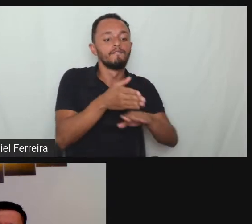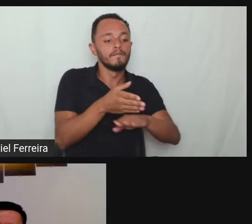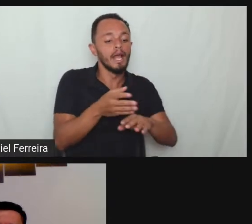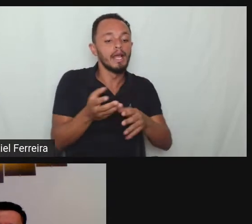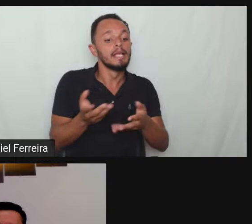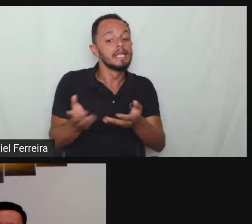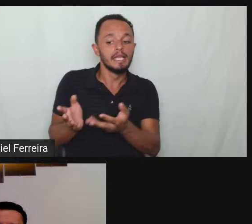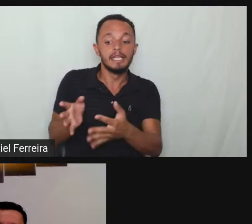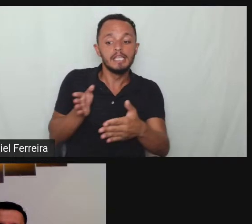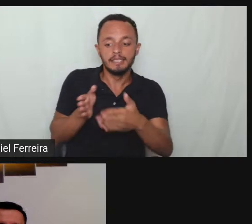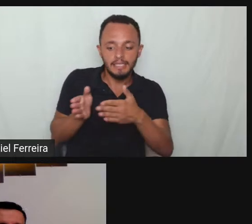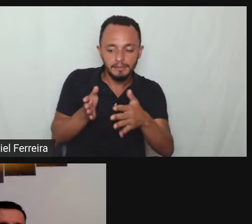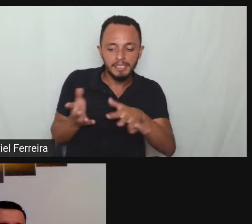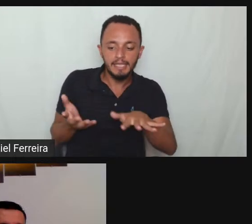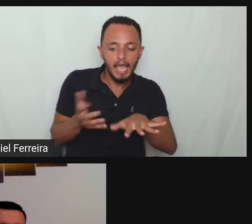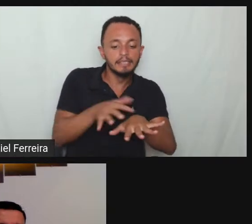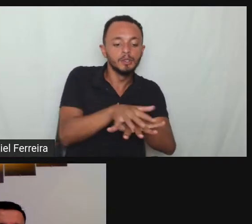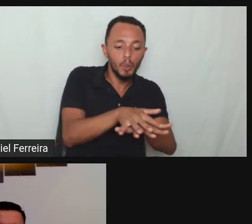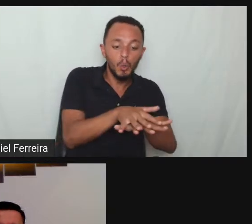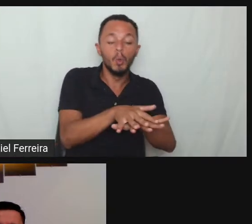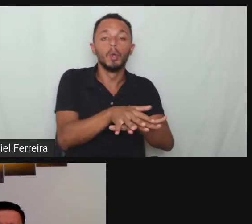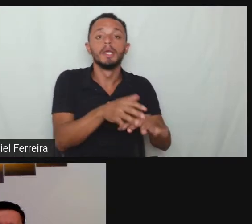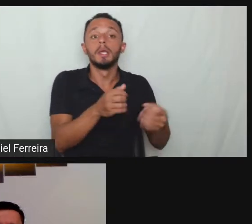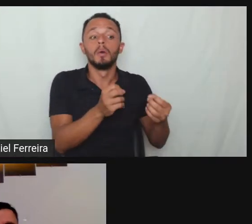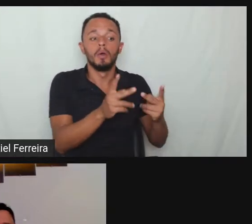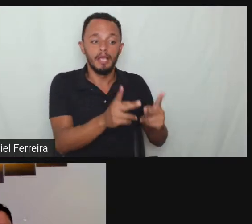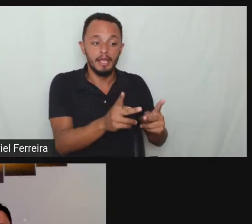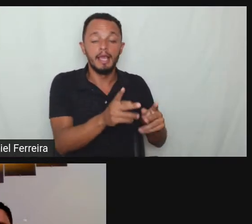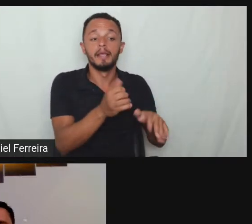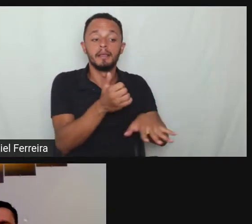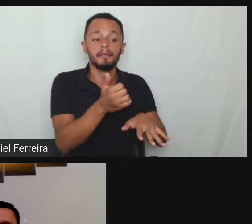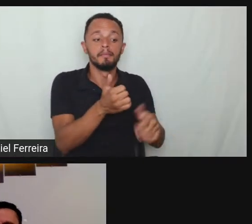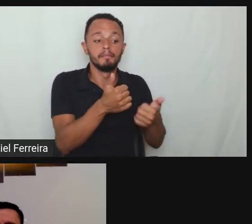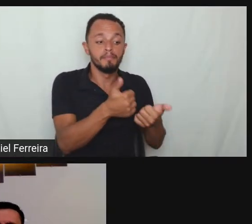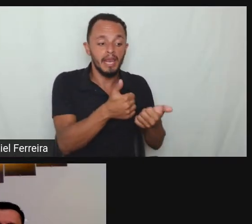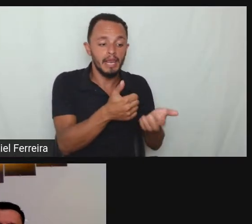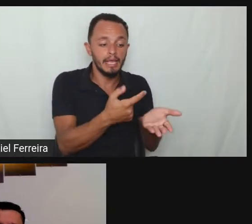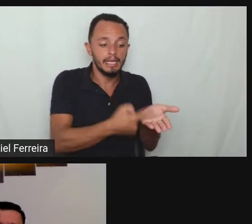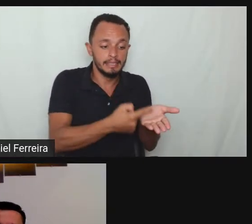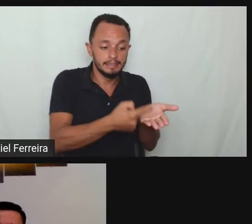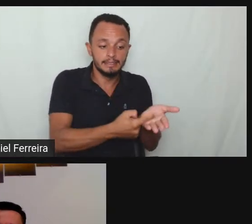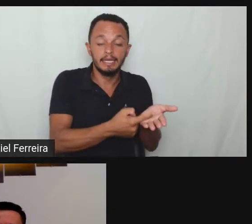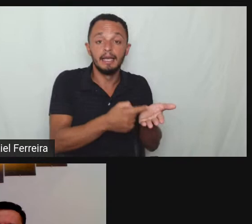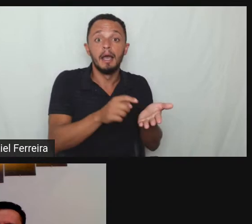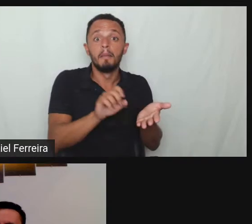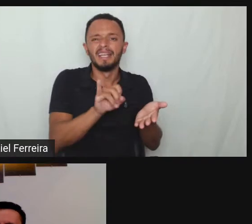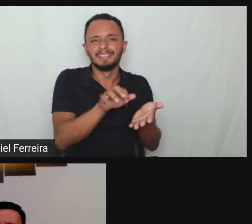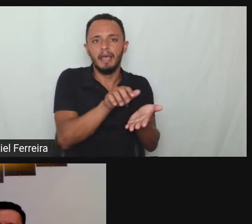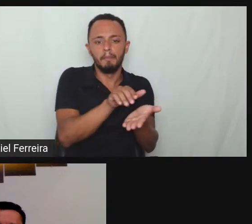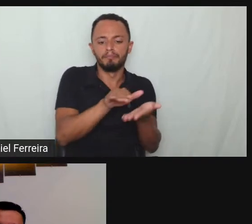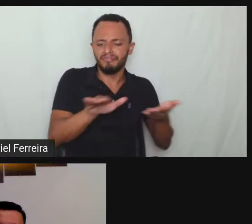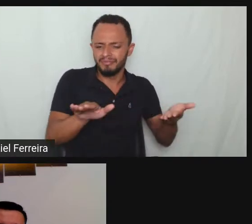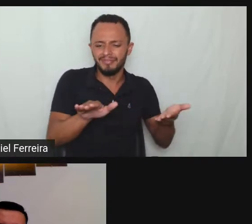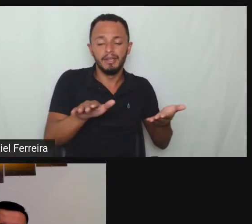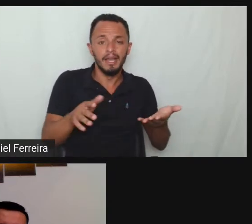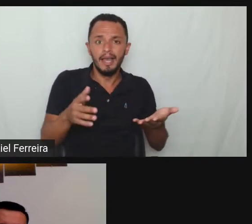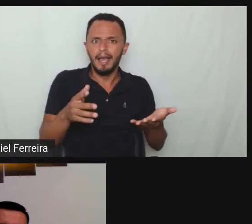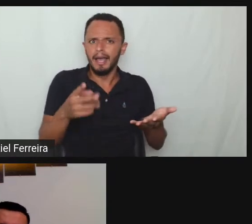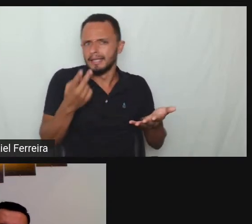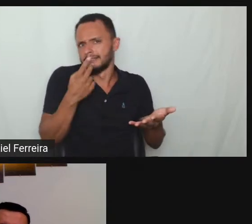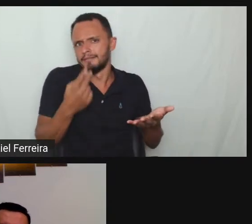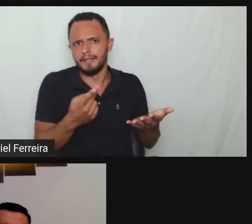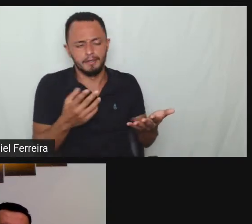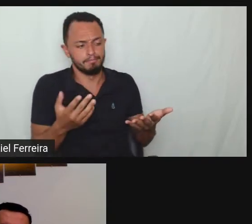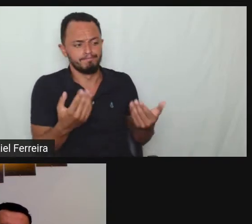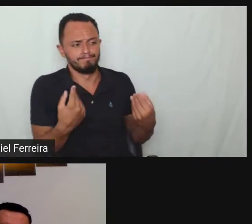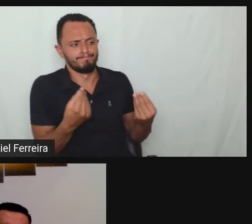explicar que houve uma discriminação e tentar com essa com essa justificativa reintegrar o